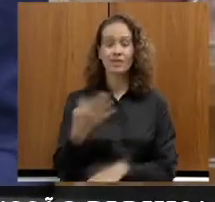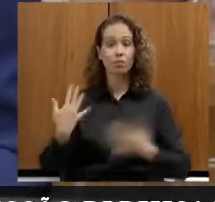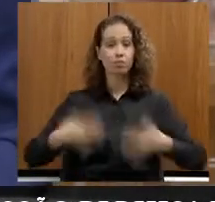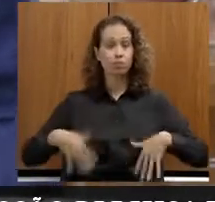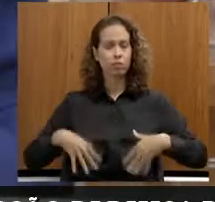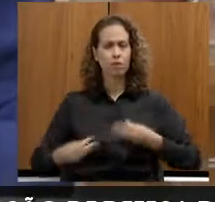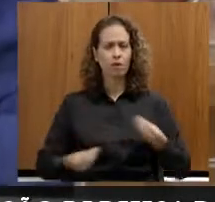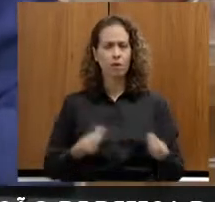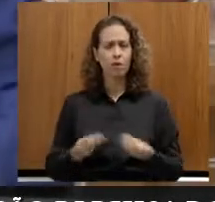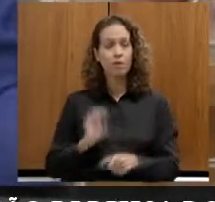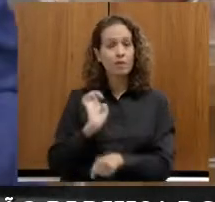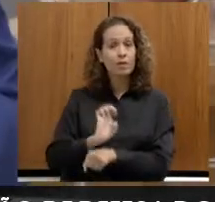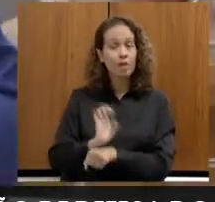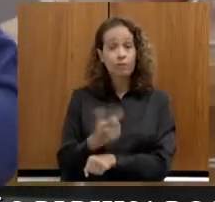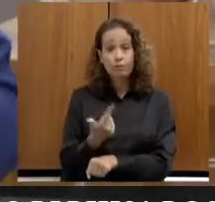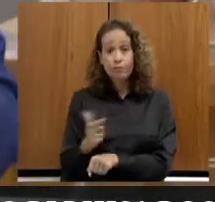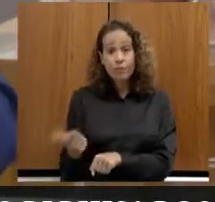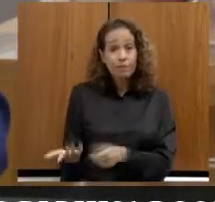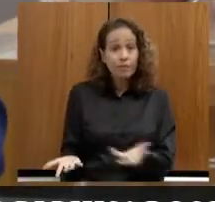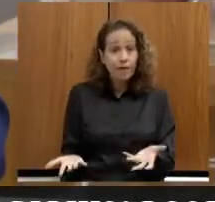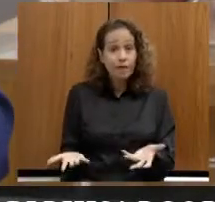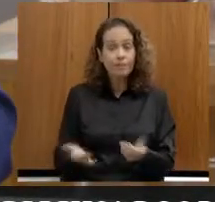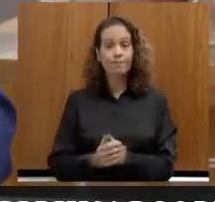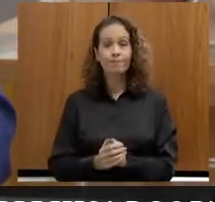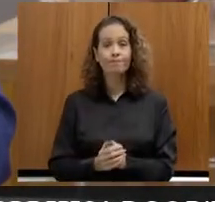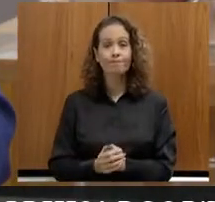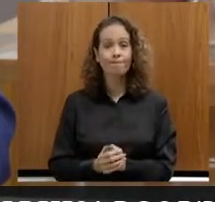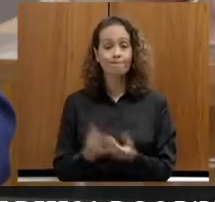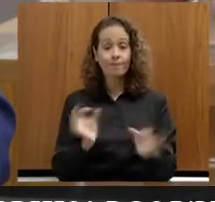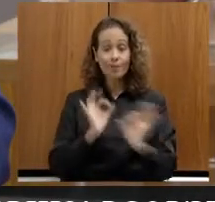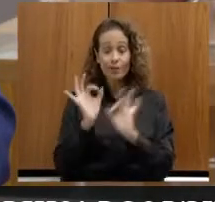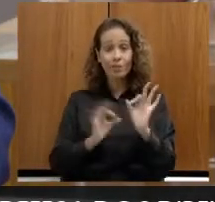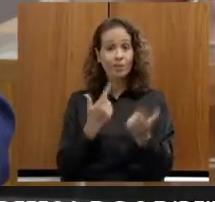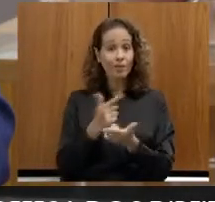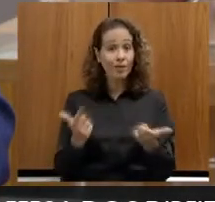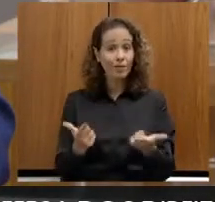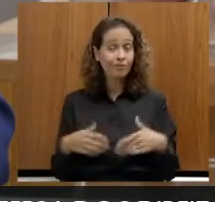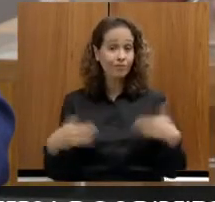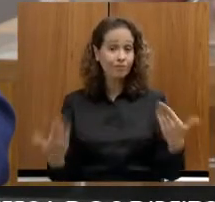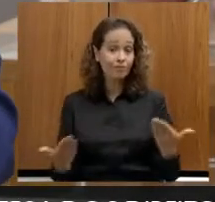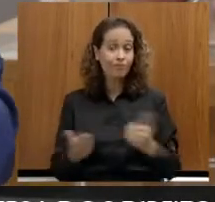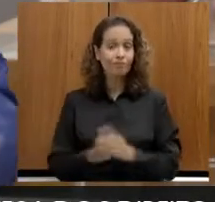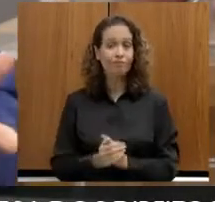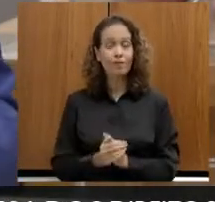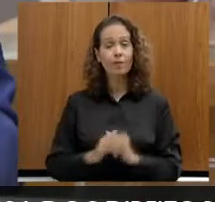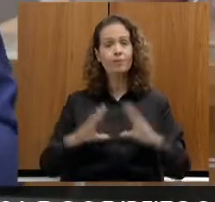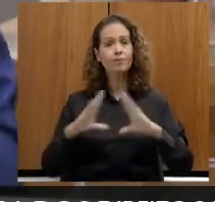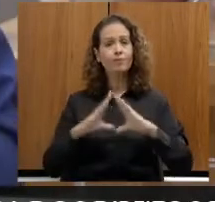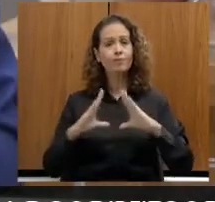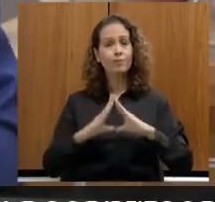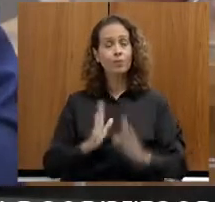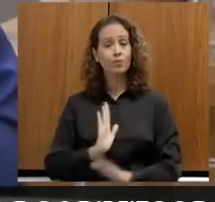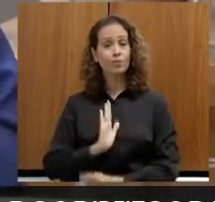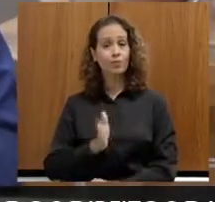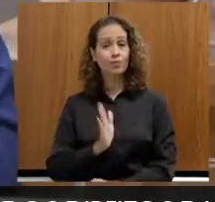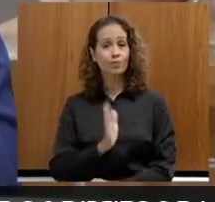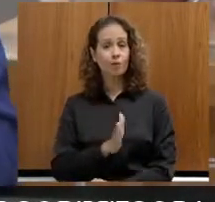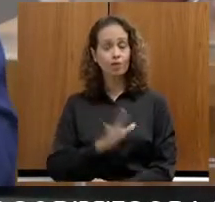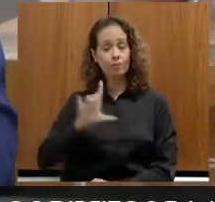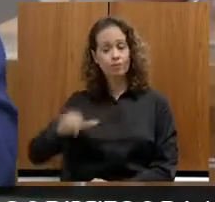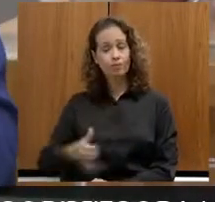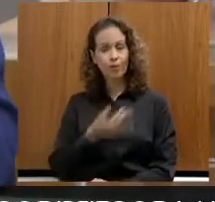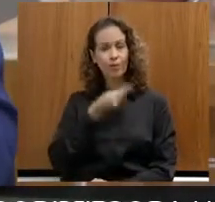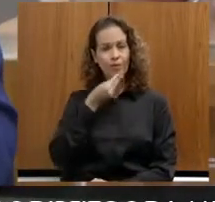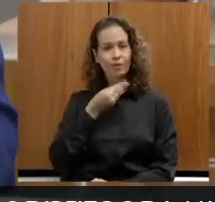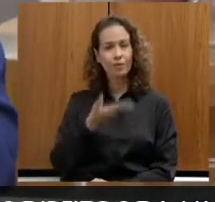o Estado não tem e nem tem projeção, então, essa casa sentar-se em um momento de uma oportunidade